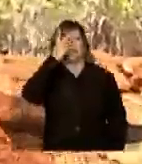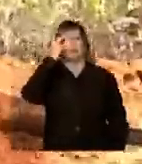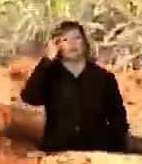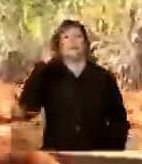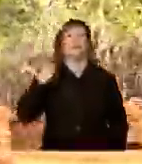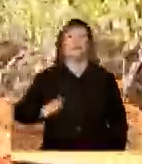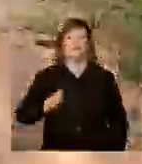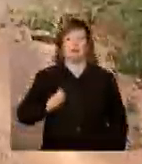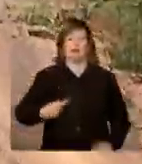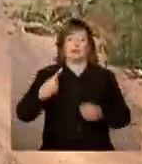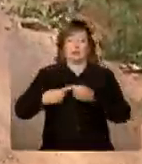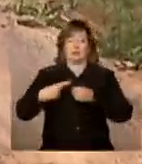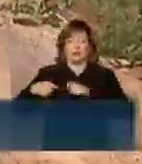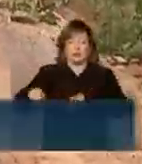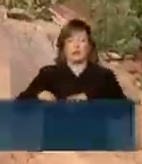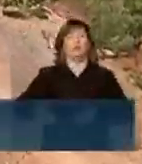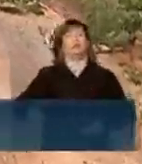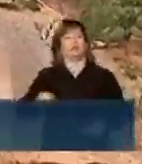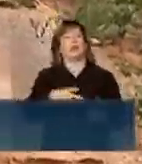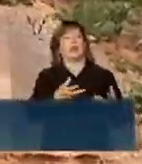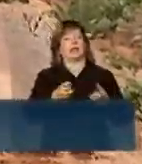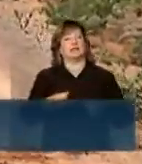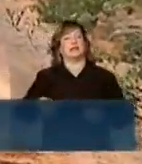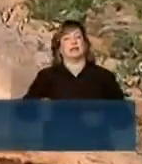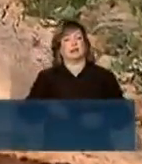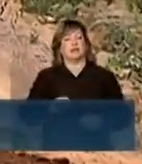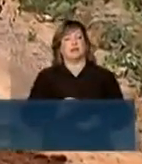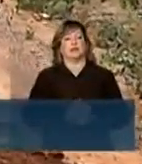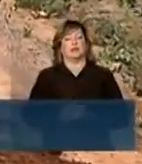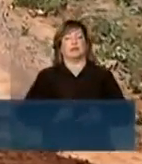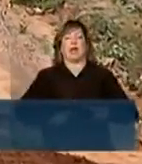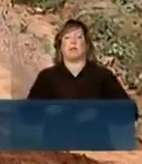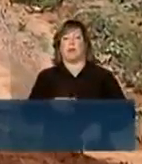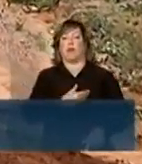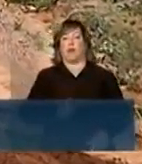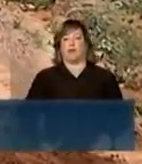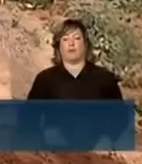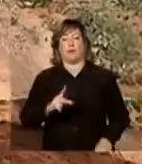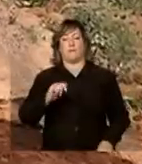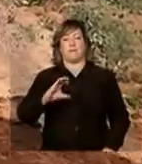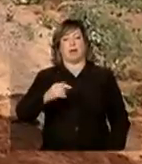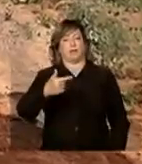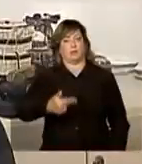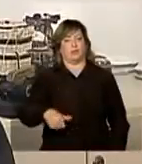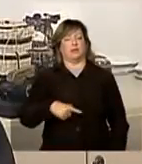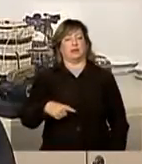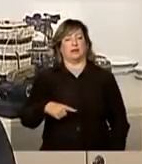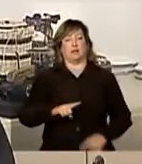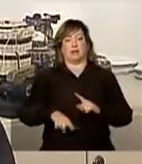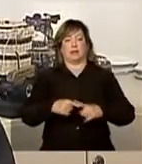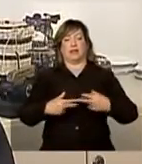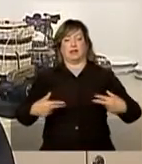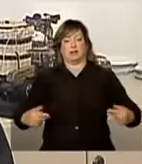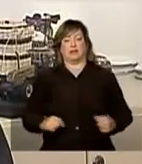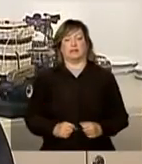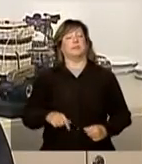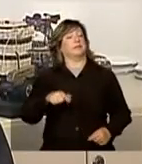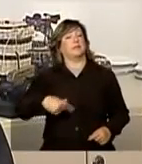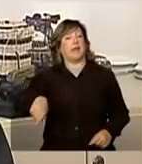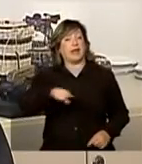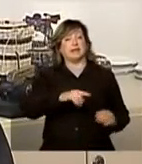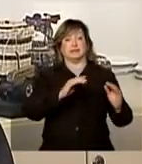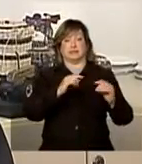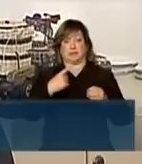vivem no meio rural são beneficiadas pela iniciativa, que faz parte do PAC Equipamentos. Nesses municípios, até 50 mil